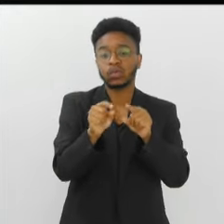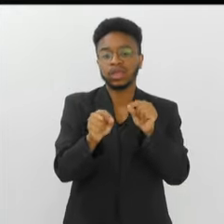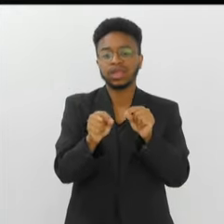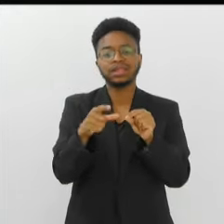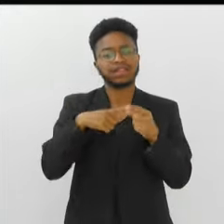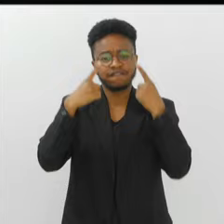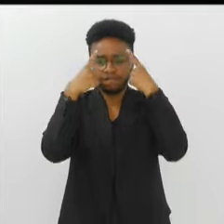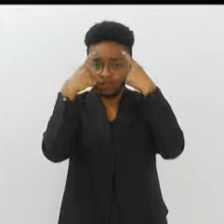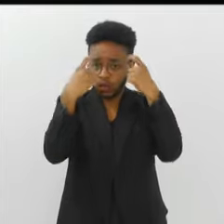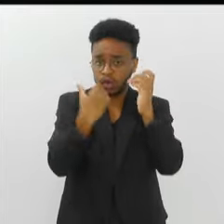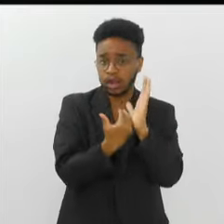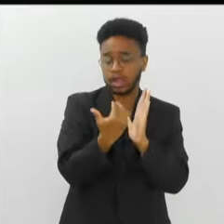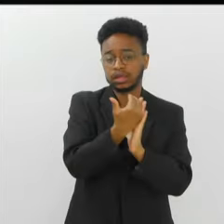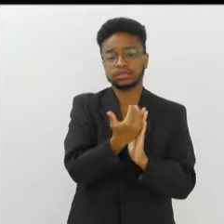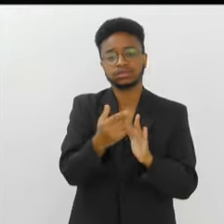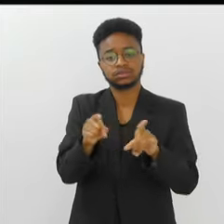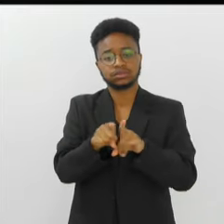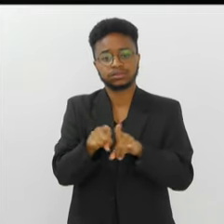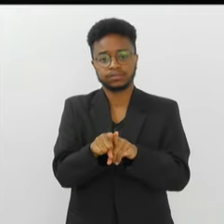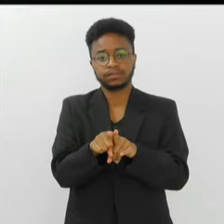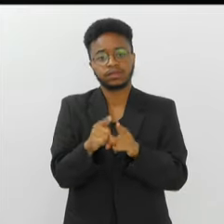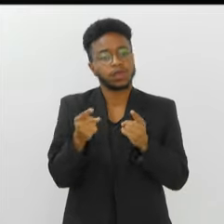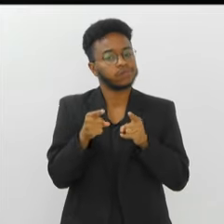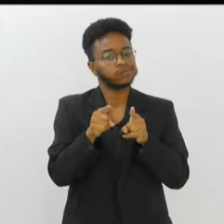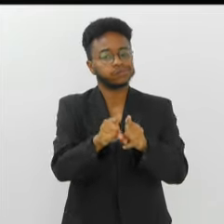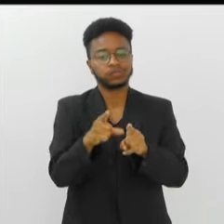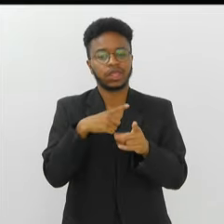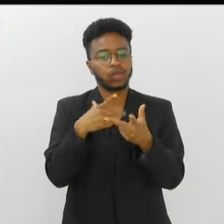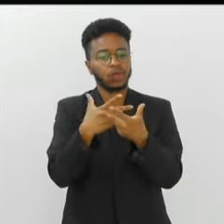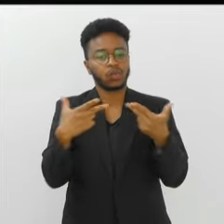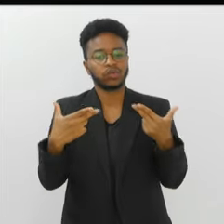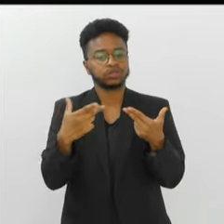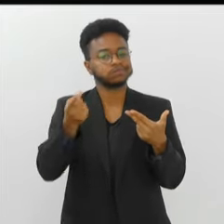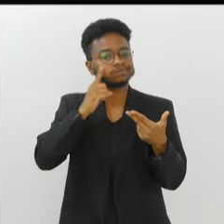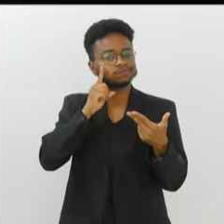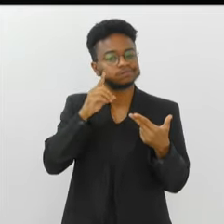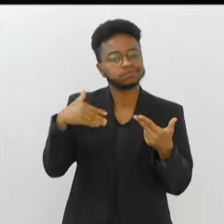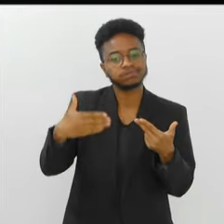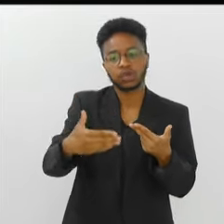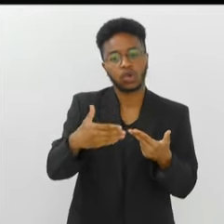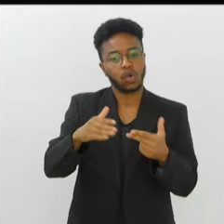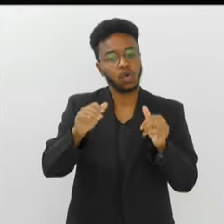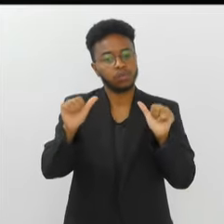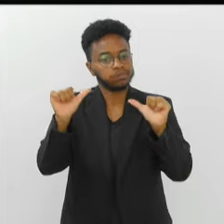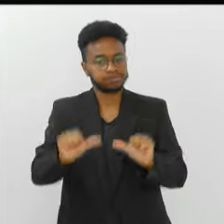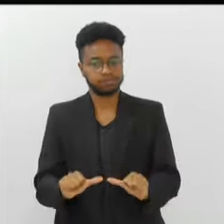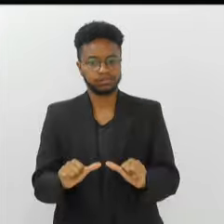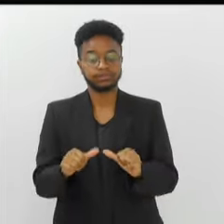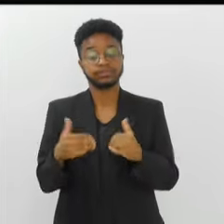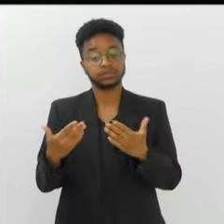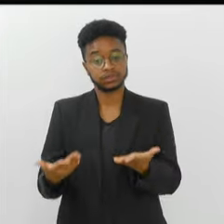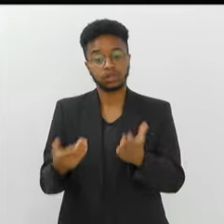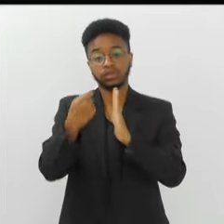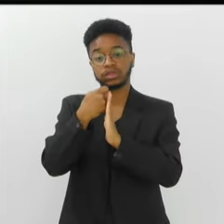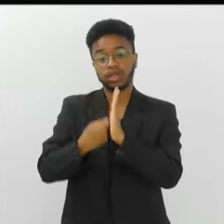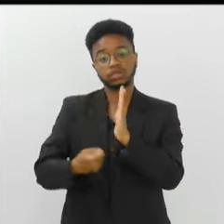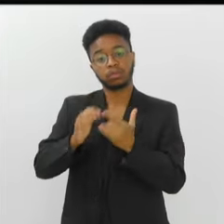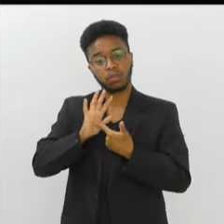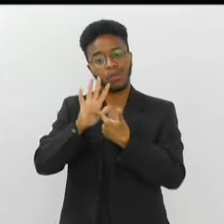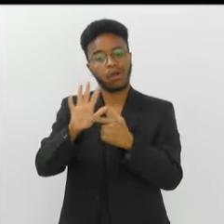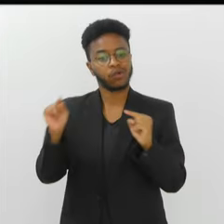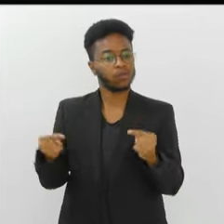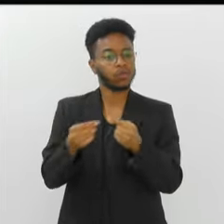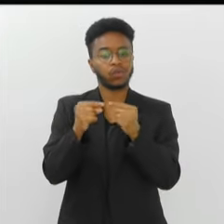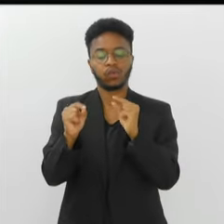mas ao mesmo tempo exposto à violência, a questões cotidianas muito cruéis. Então, o enredo trata